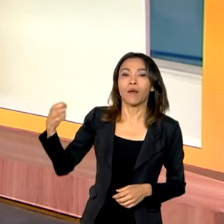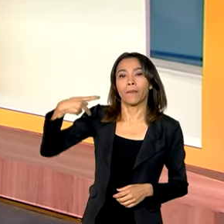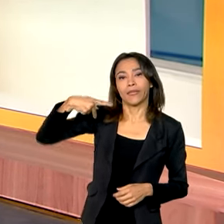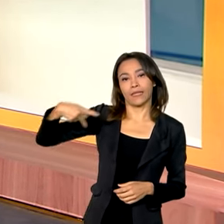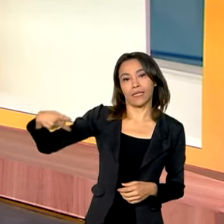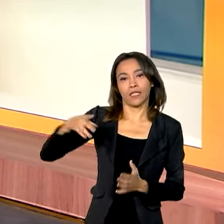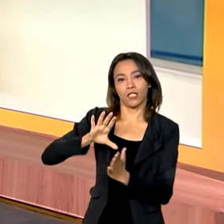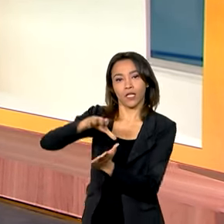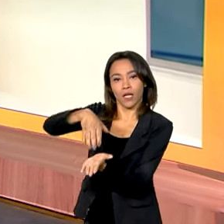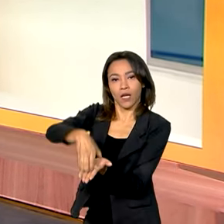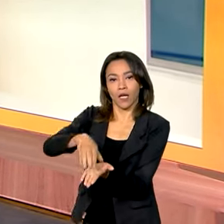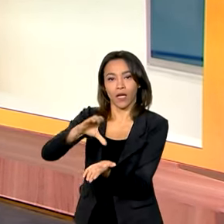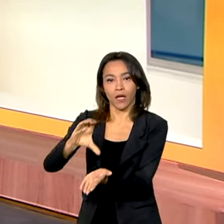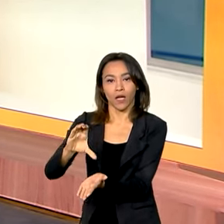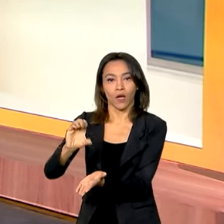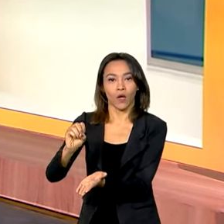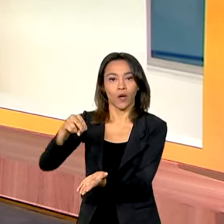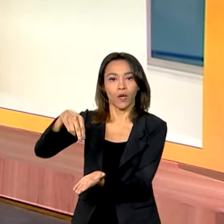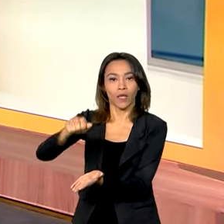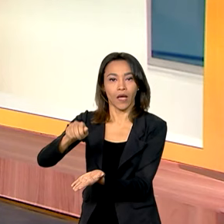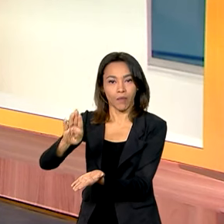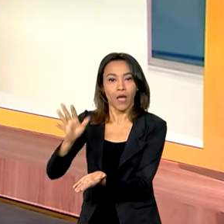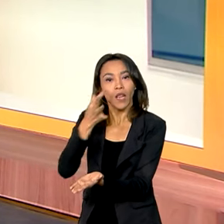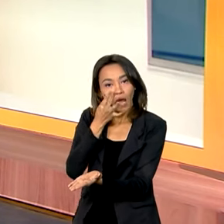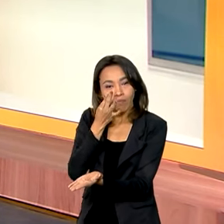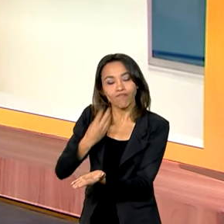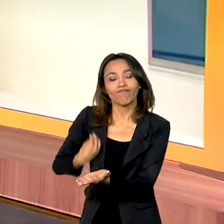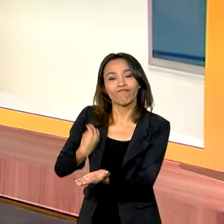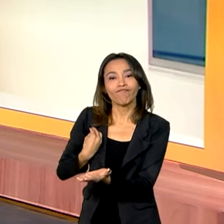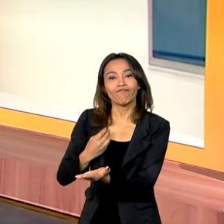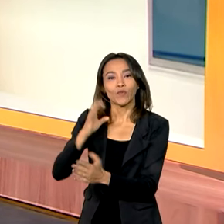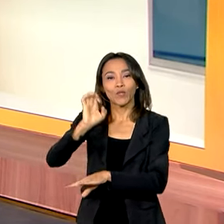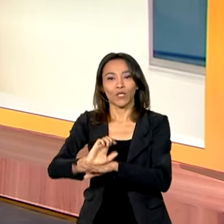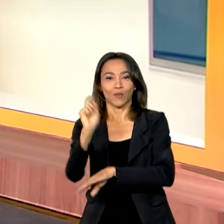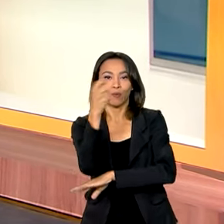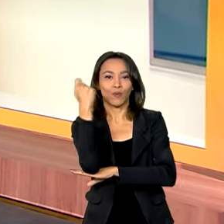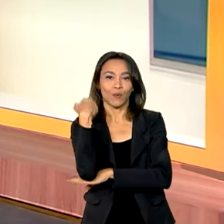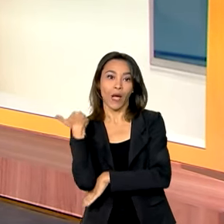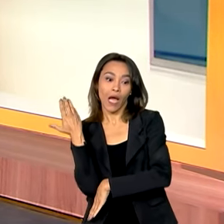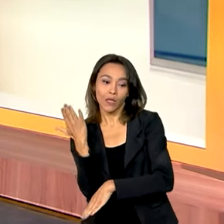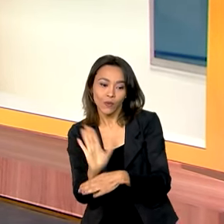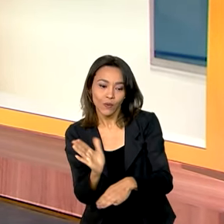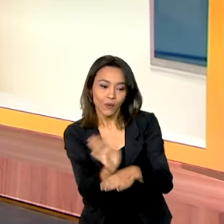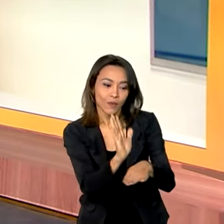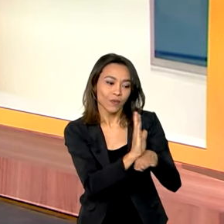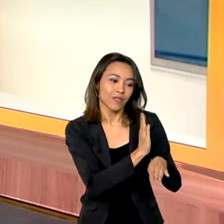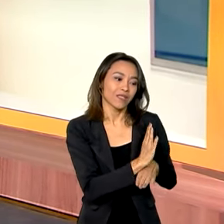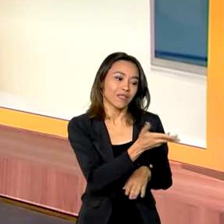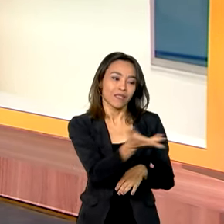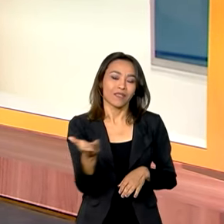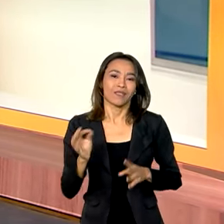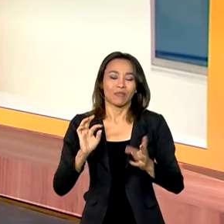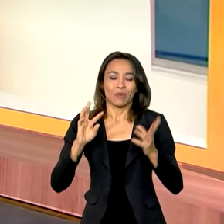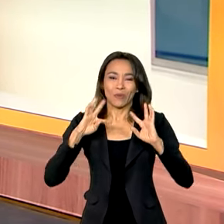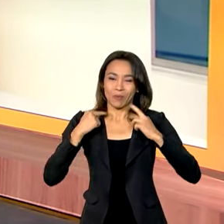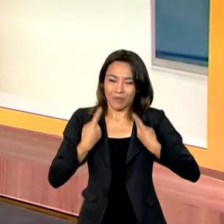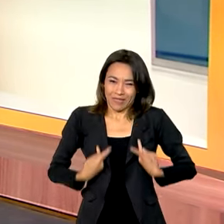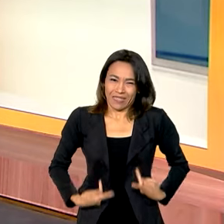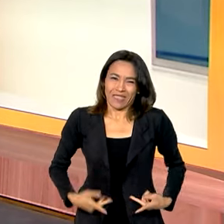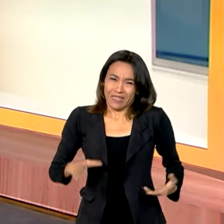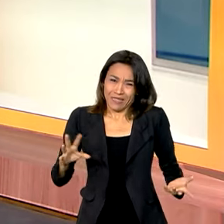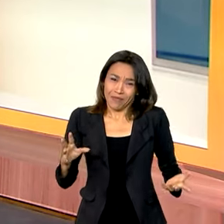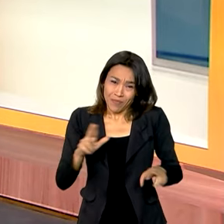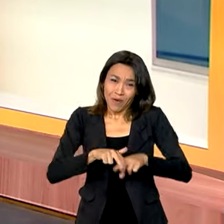Abastecimento, a Conab, e está lá no Sul prestando esta ajuda humanitária adiante do desastre causado pelas